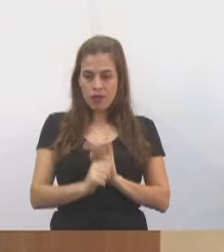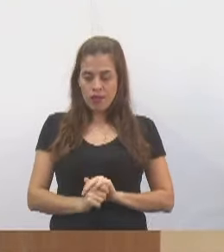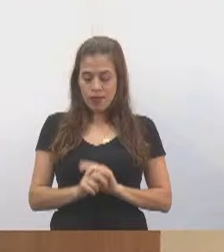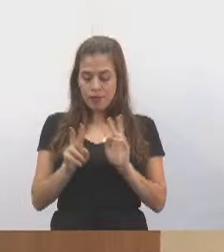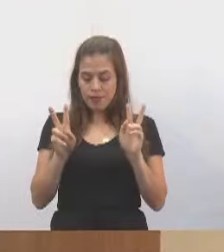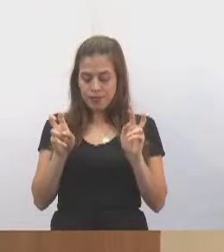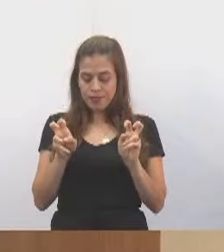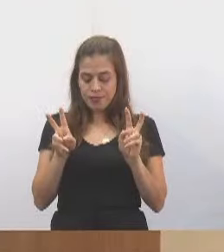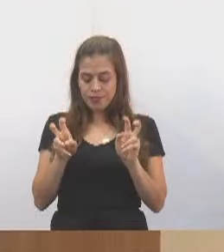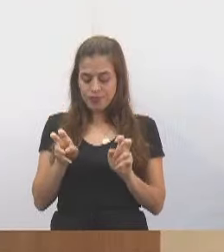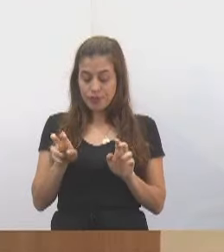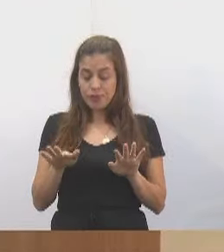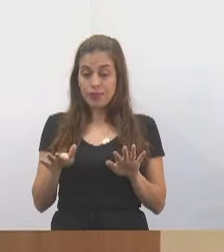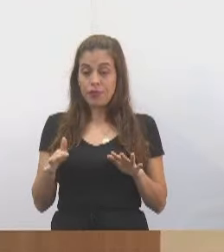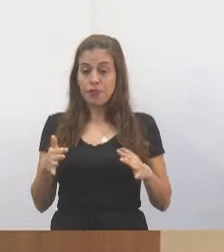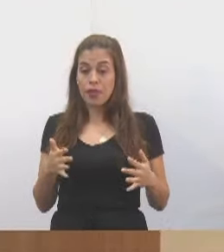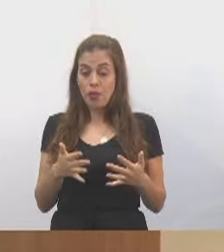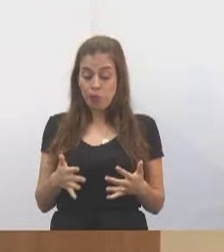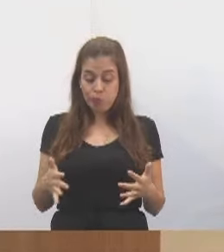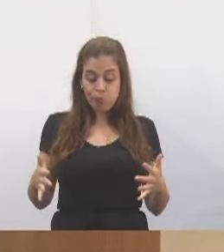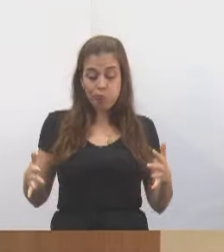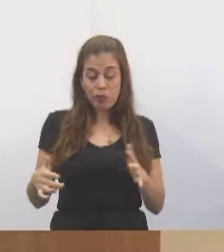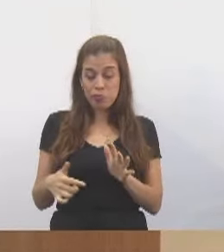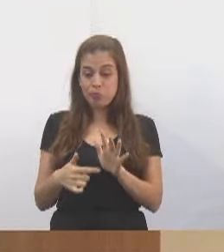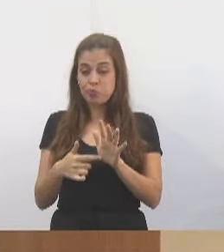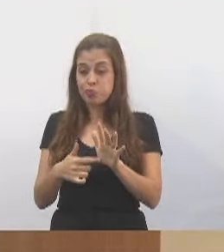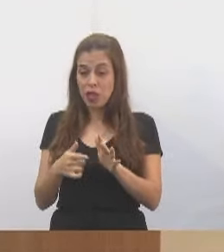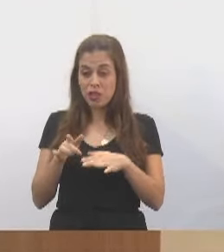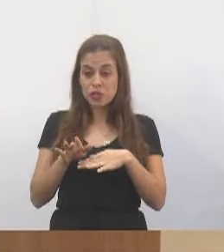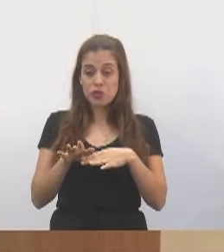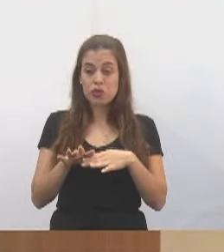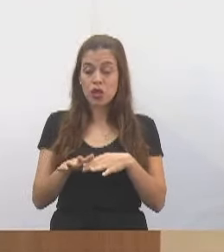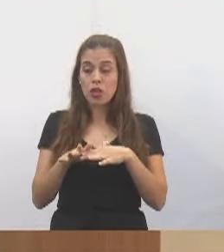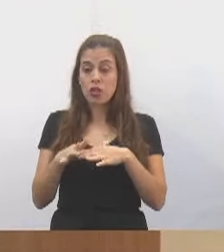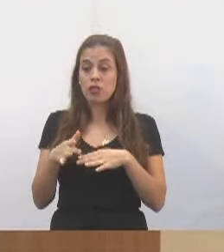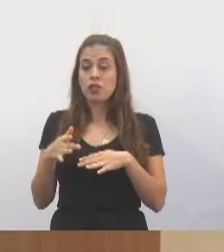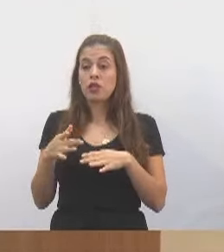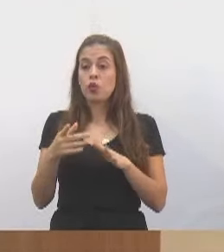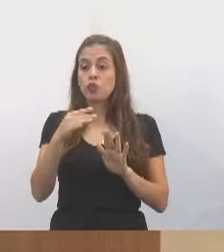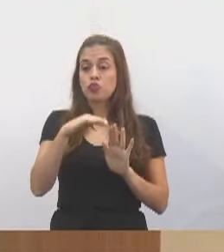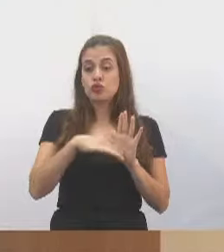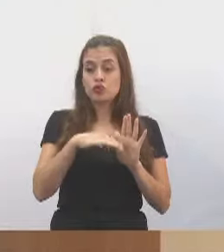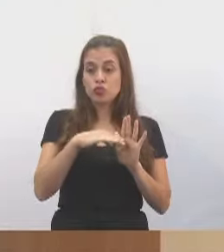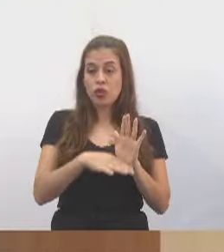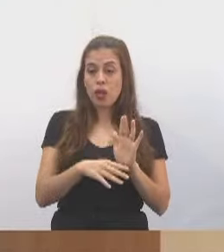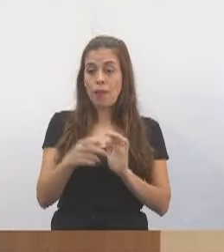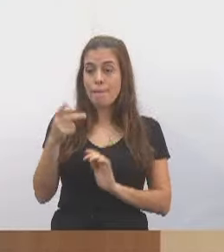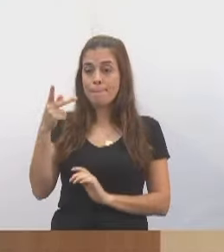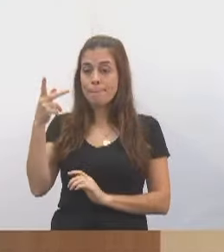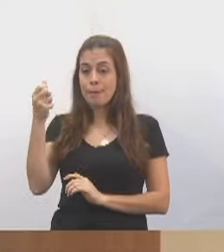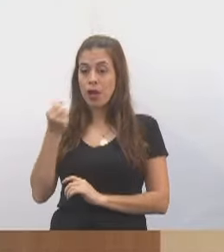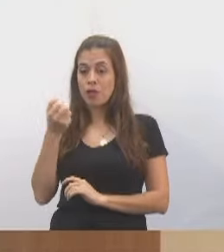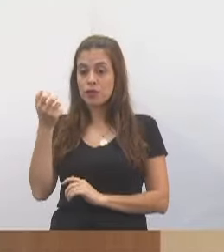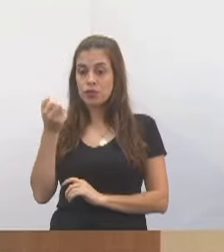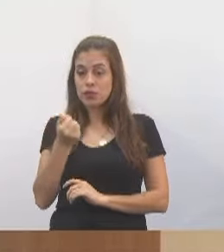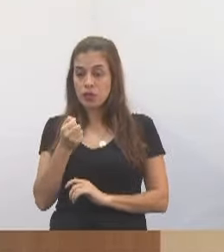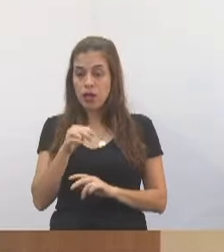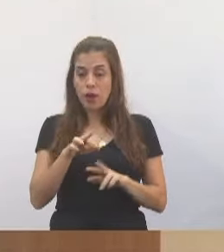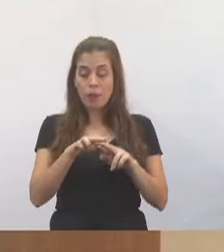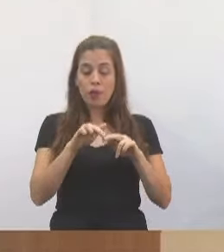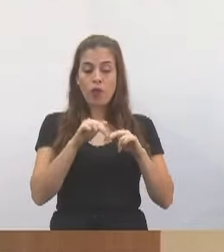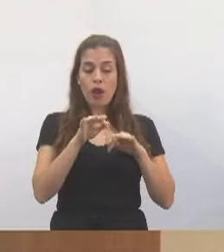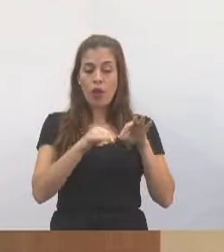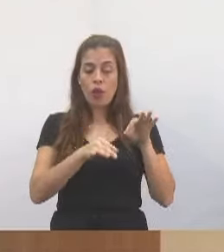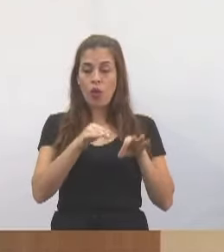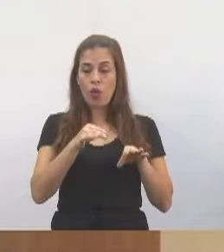inclusive, o que abrange a contribuição previdenciária, em razão de sua natureza jurídica. Está